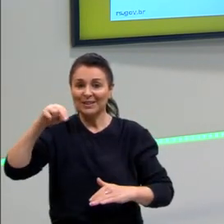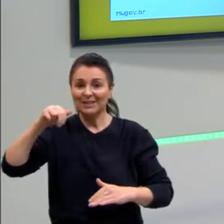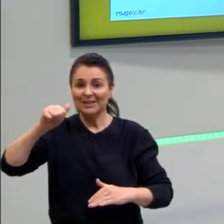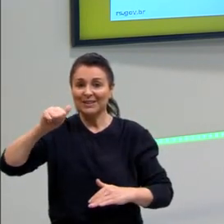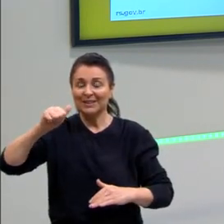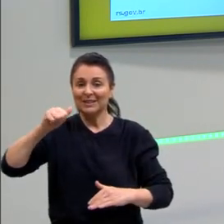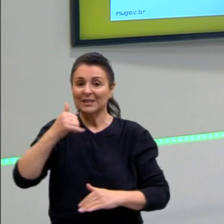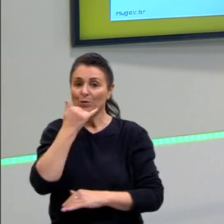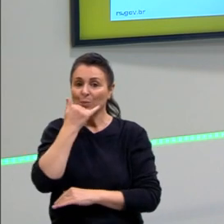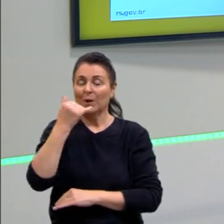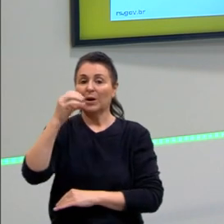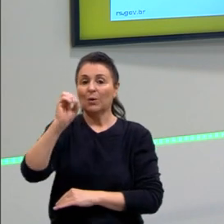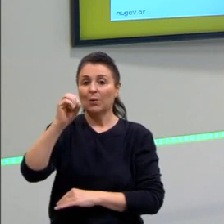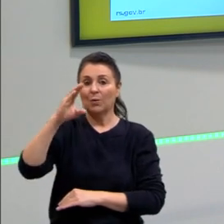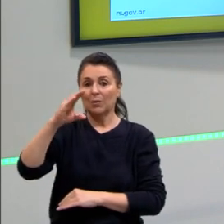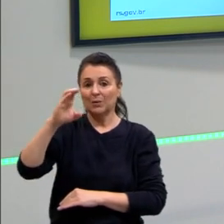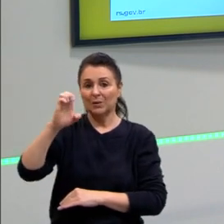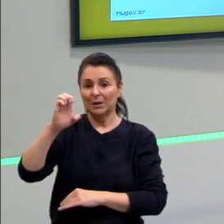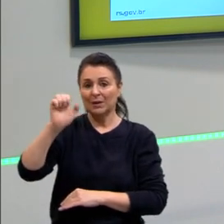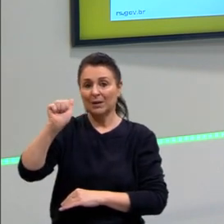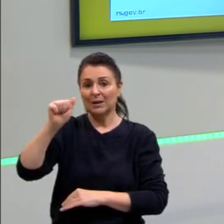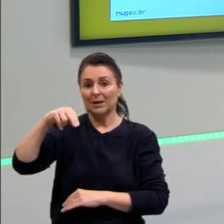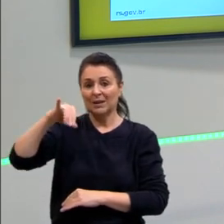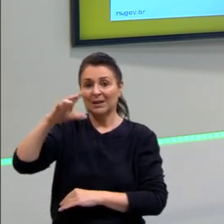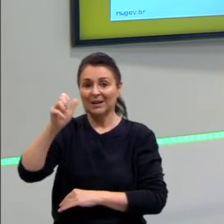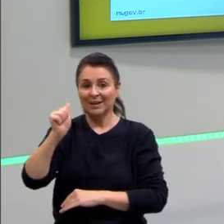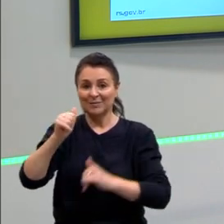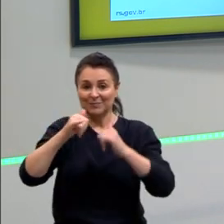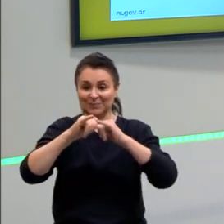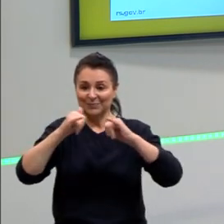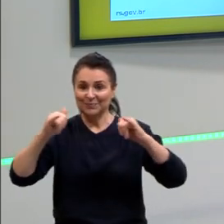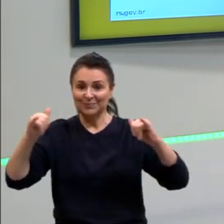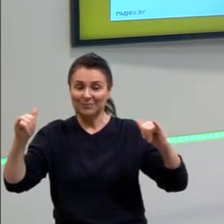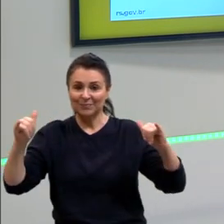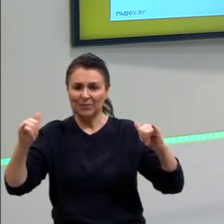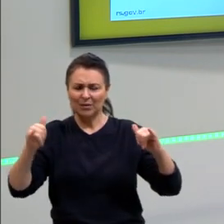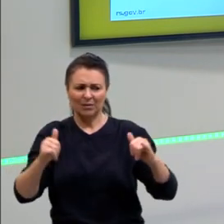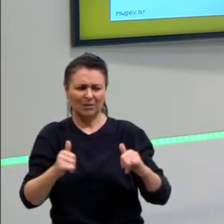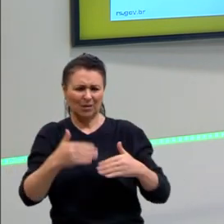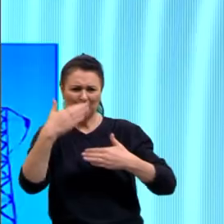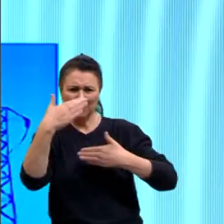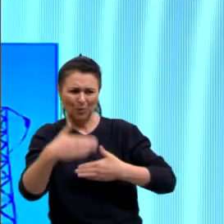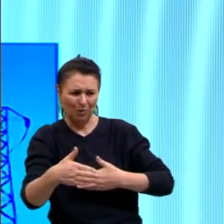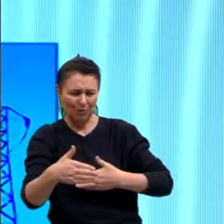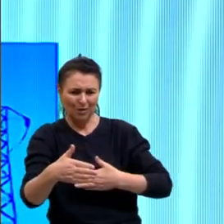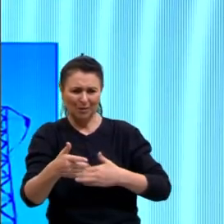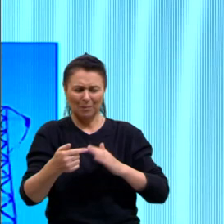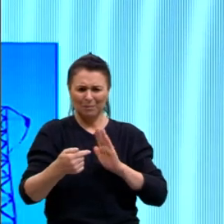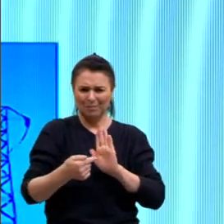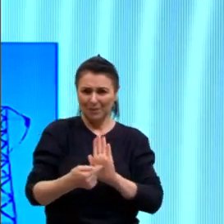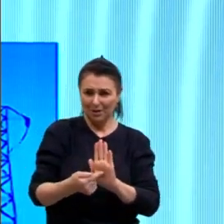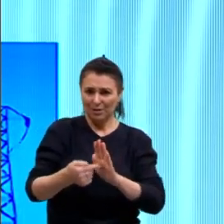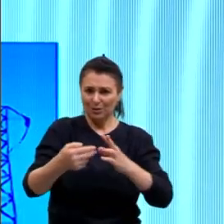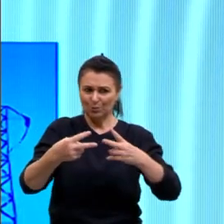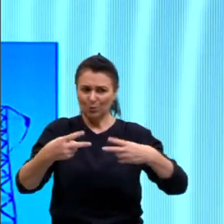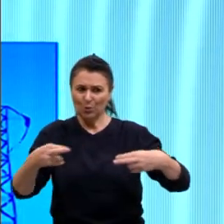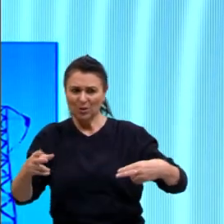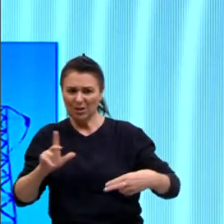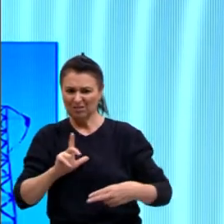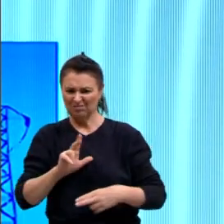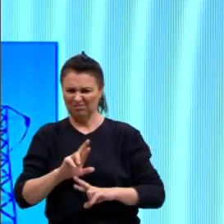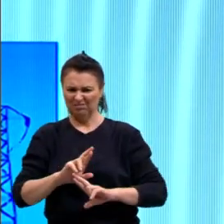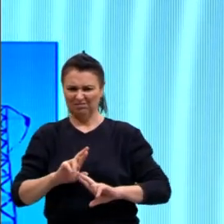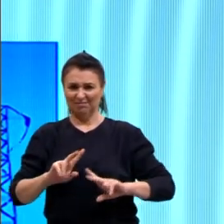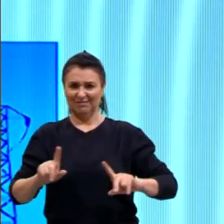prova, algumas, algumas coisas um pouco diferentes, a gente, pá, o que que é isso? Não, mas é, principalmente dos oceanos.